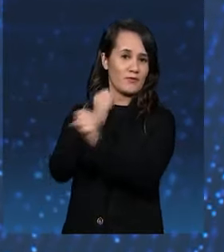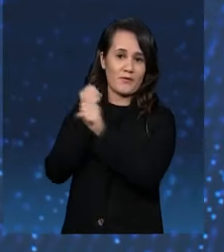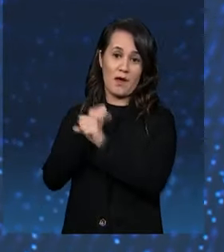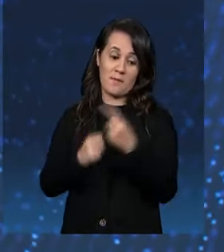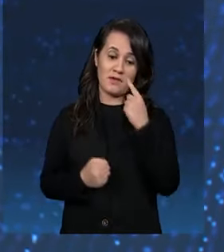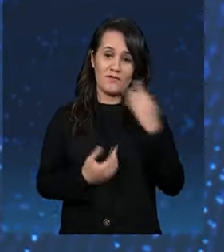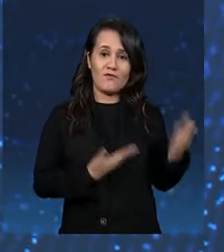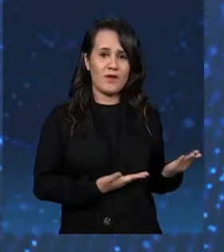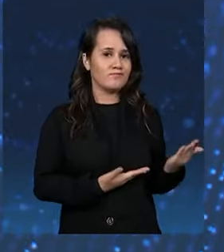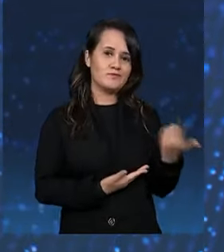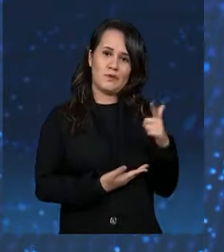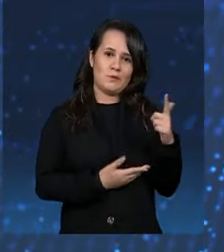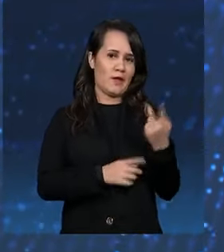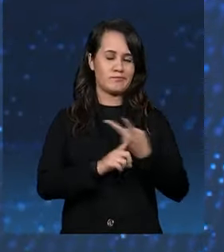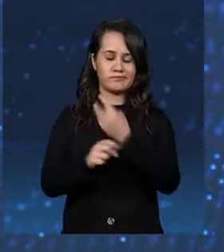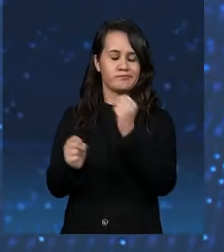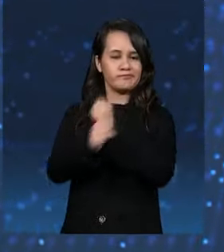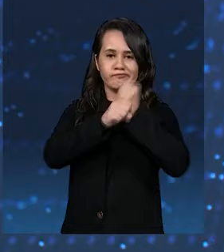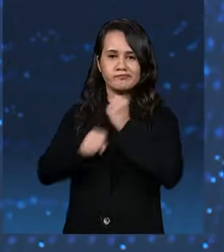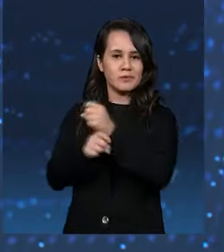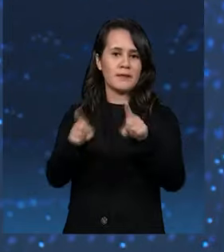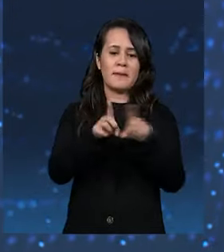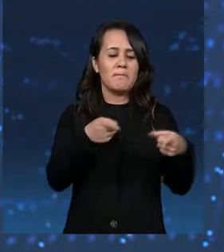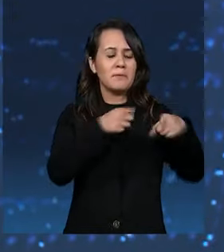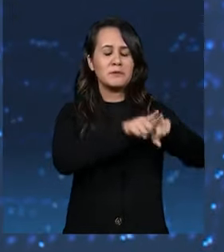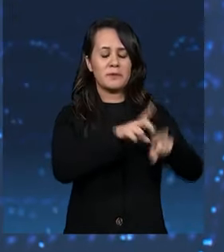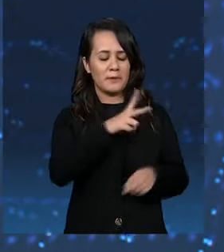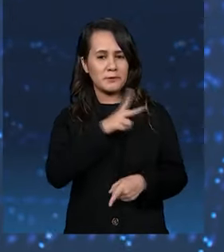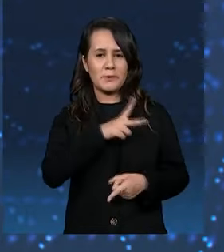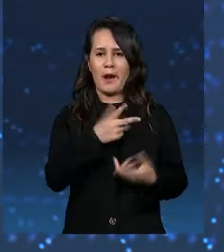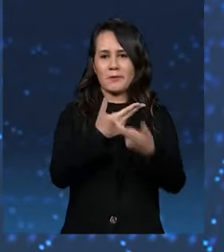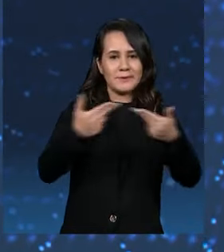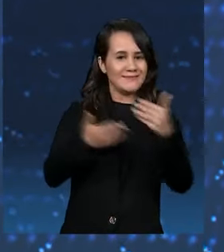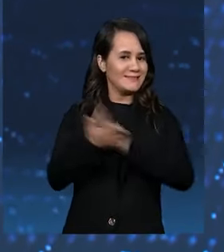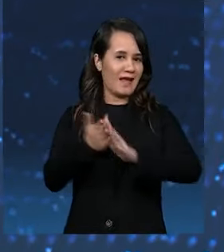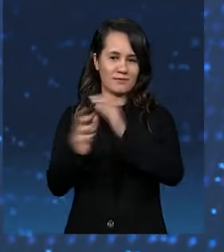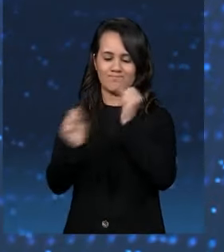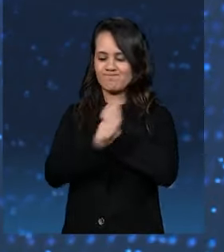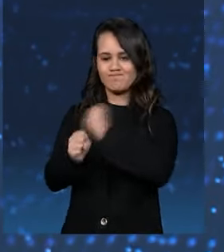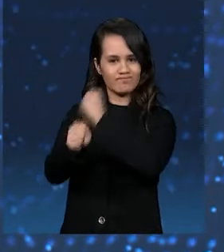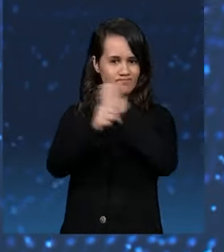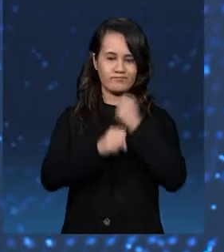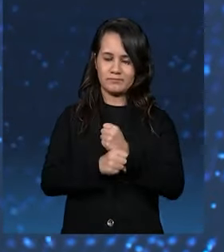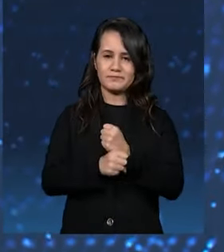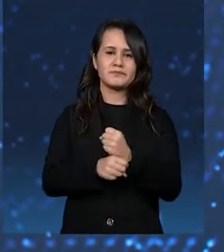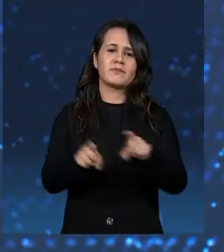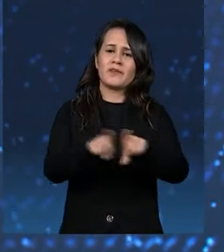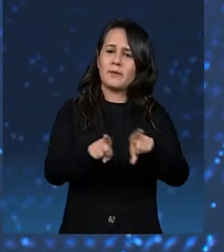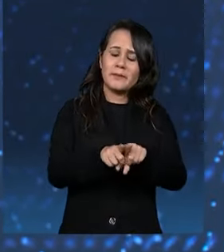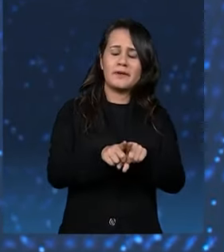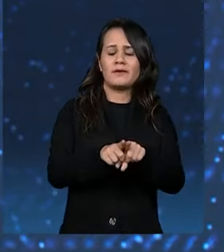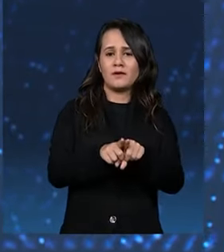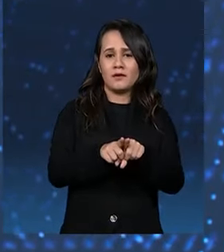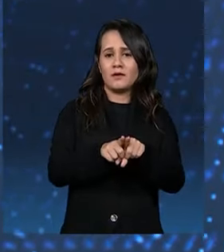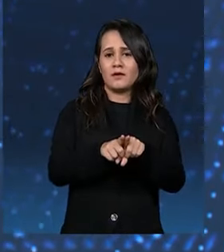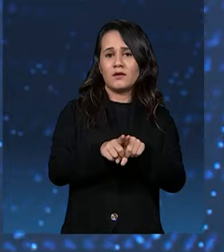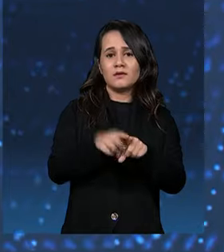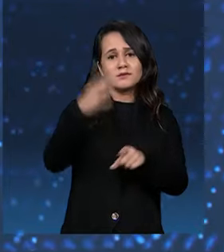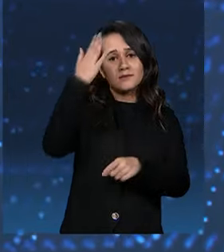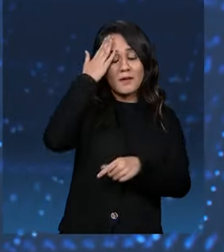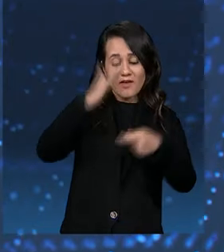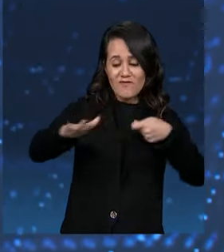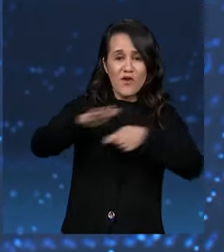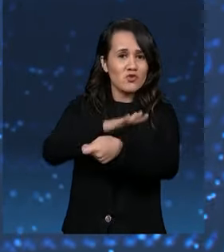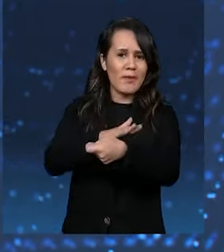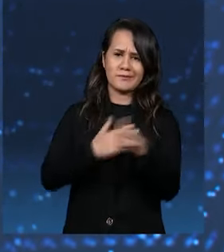aqui fazendo essas reformas e nem buscando parcerias públicas ou privadas para fazer essas reformas. Nós vemos que não tem investimento nesse